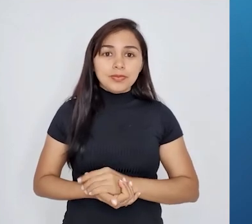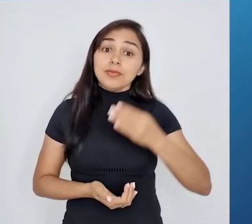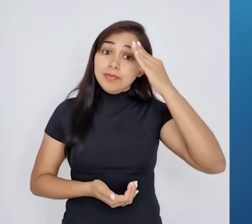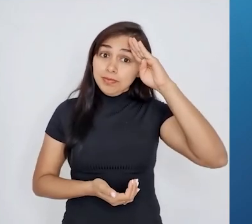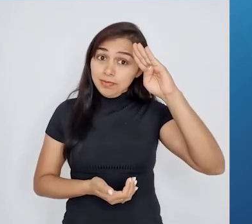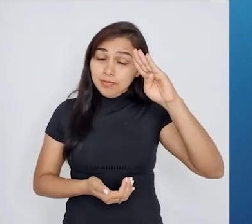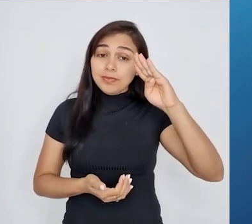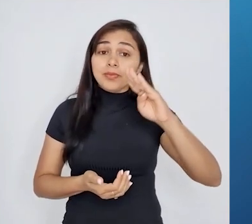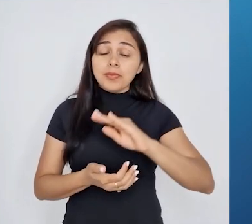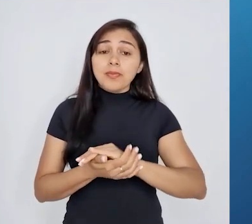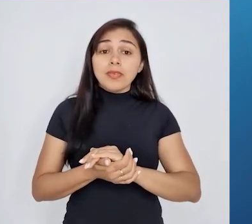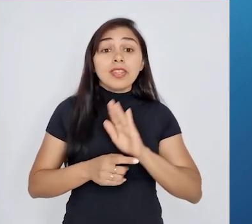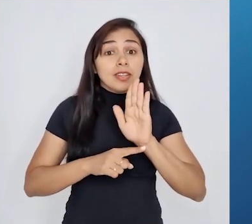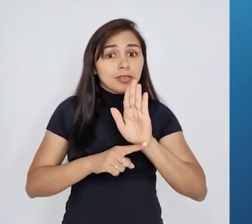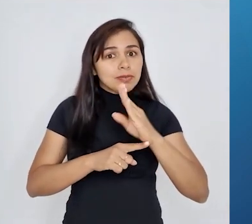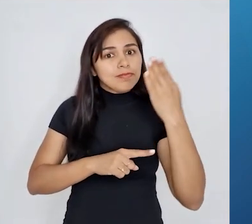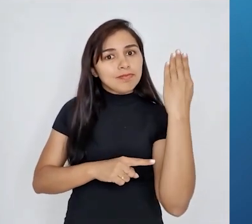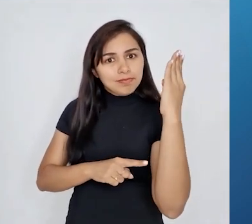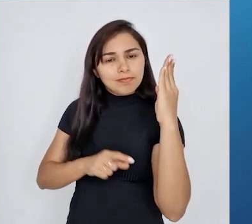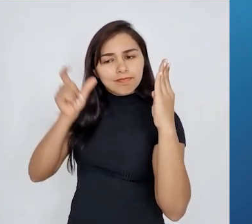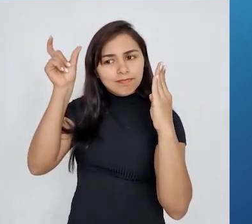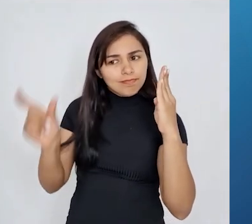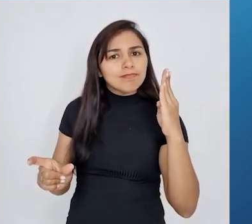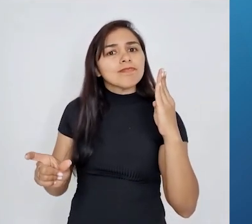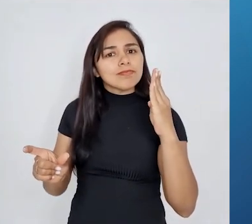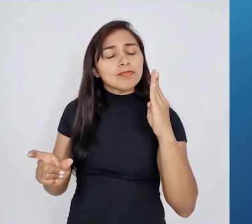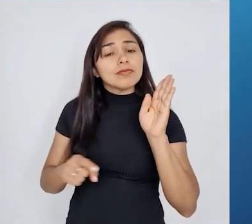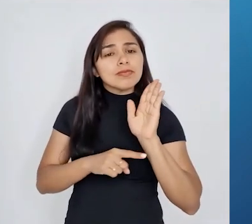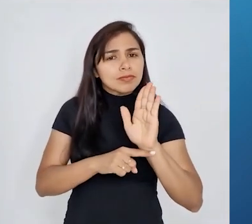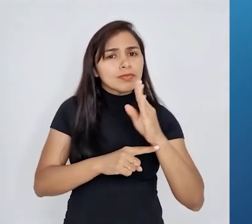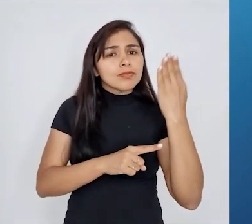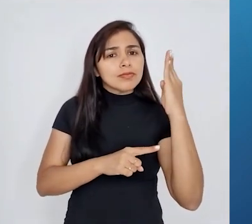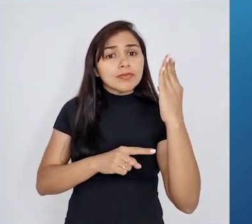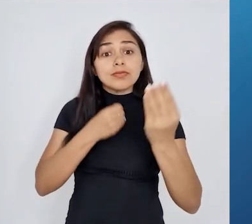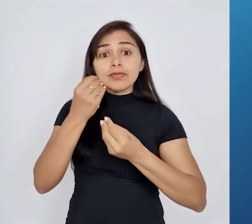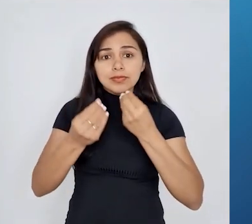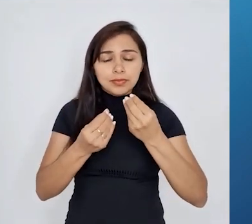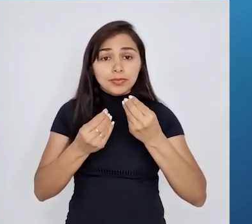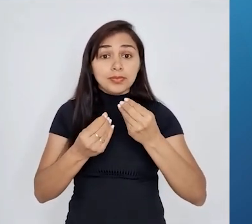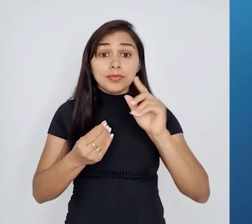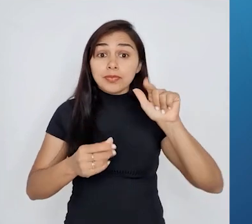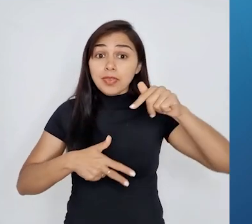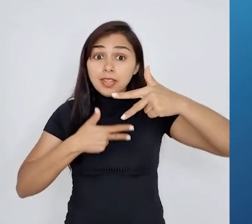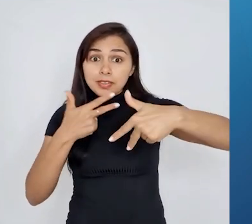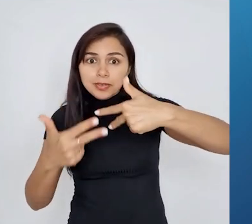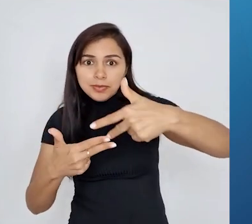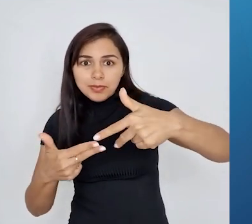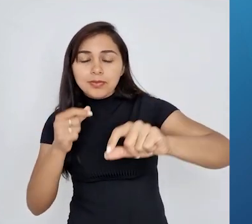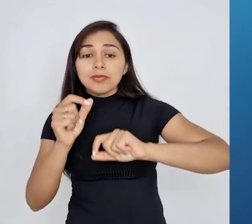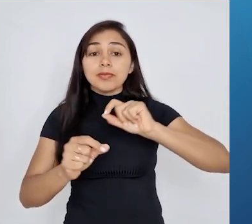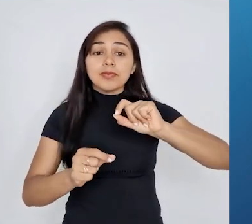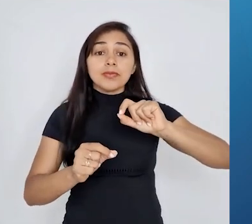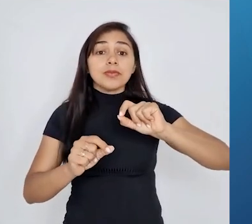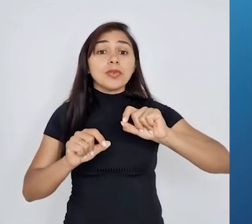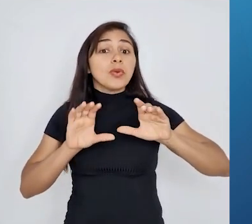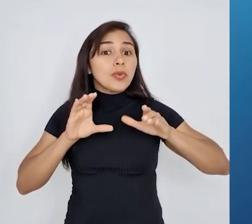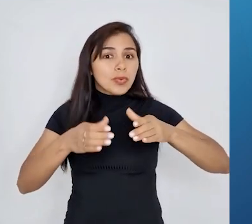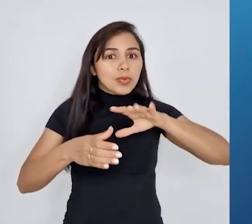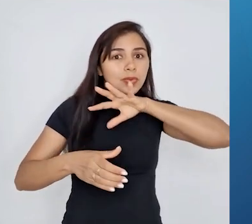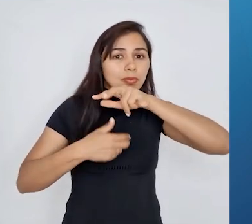de Charles Darwin para a biologia, o primeiro que a pode destacar aqui é a seleção natural. Organismos com características